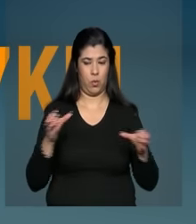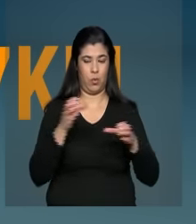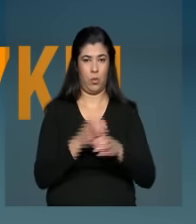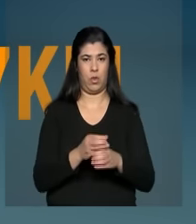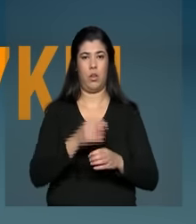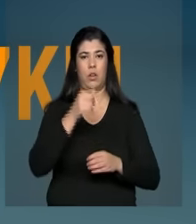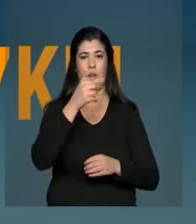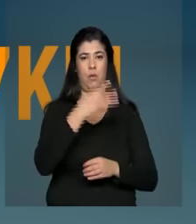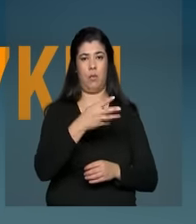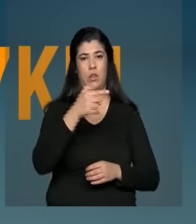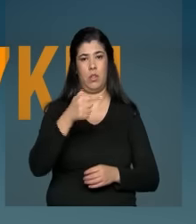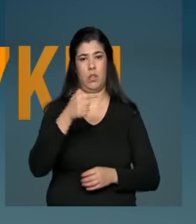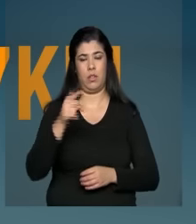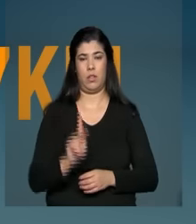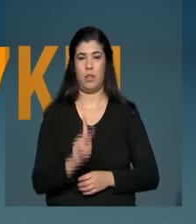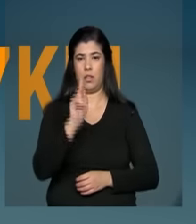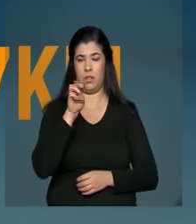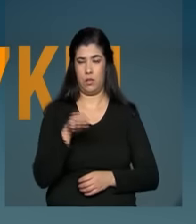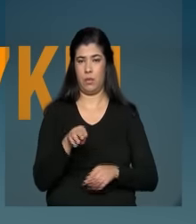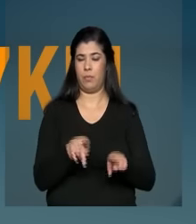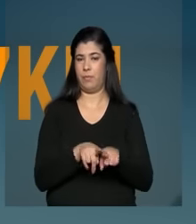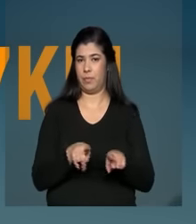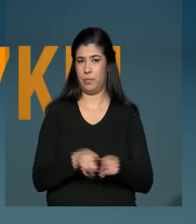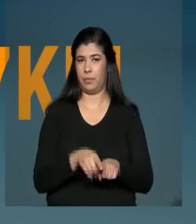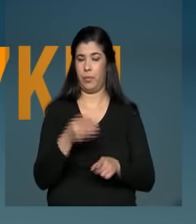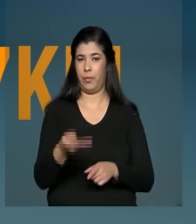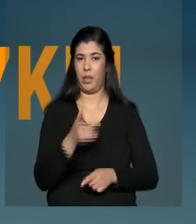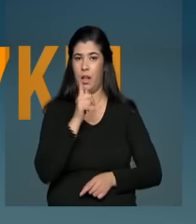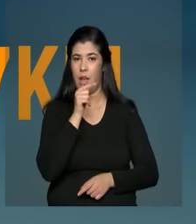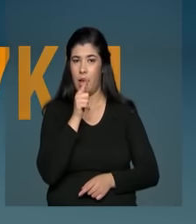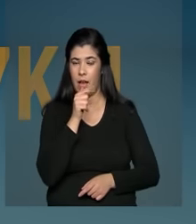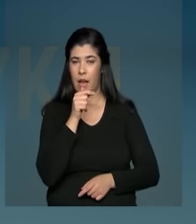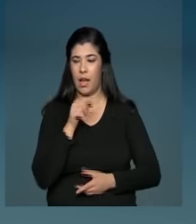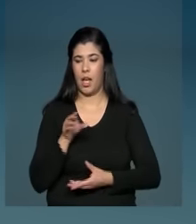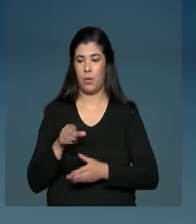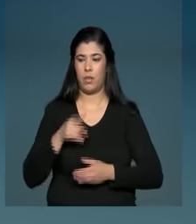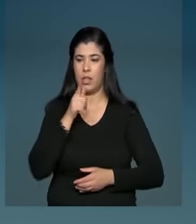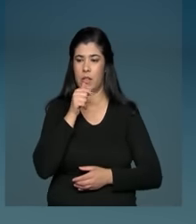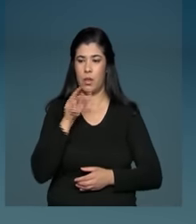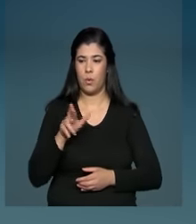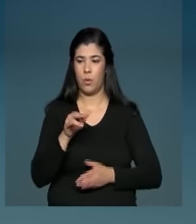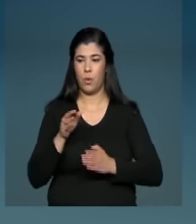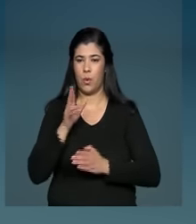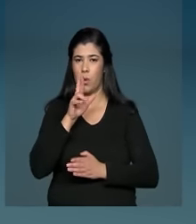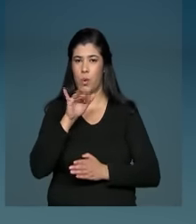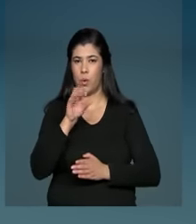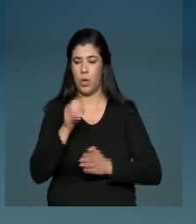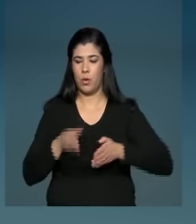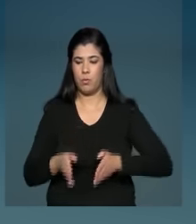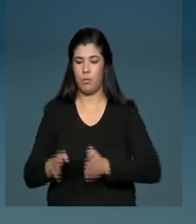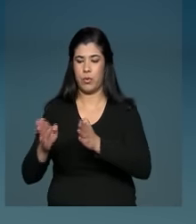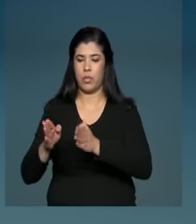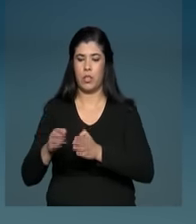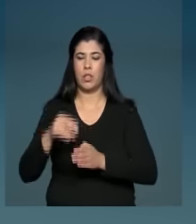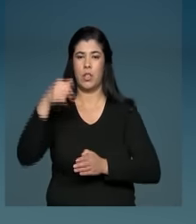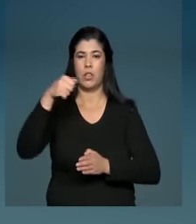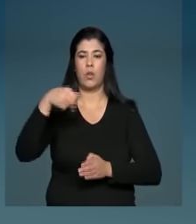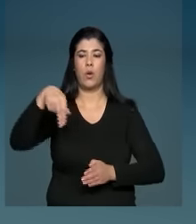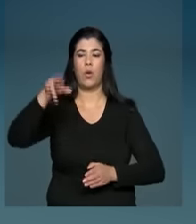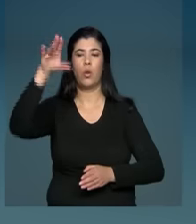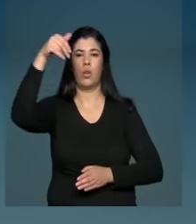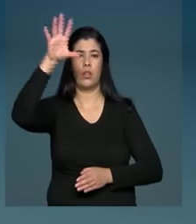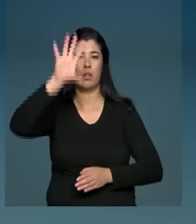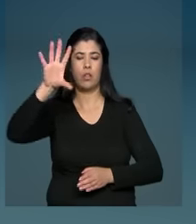477 quilômetros. A água está sendo canalizada entre outros pontos do norte da Bahia e será